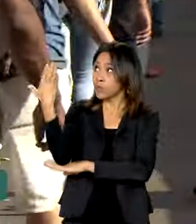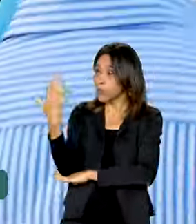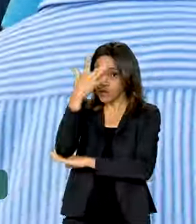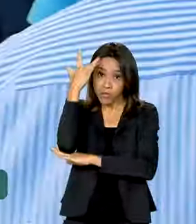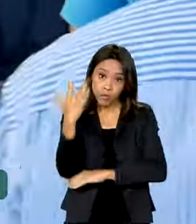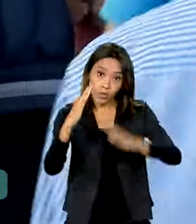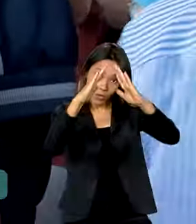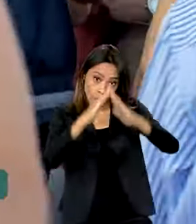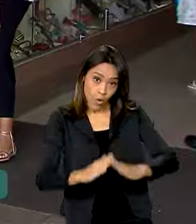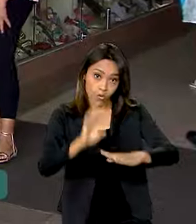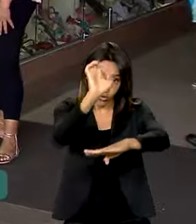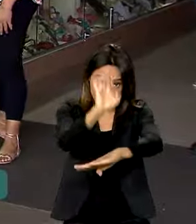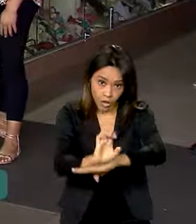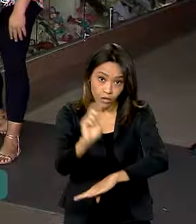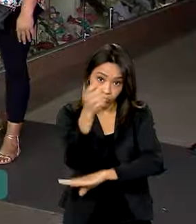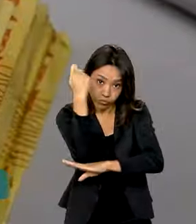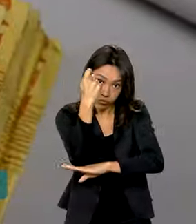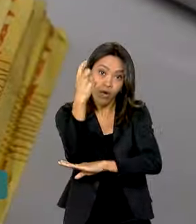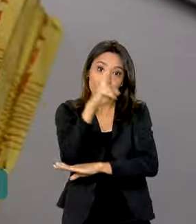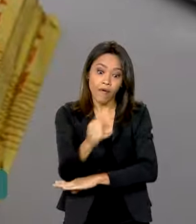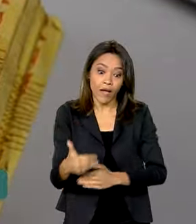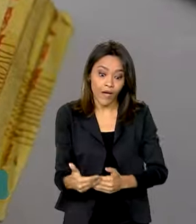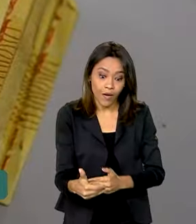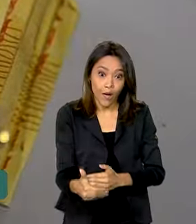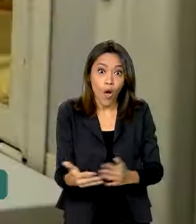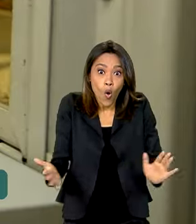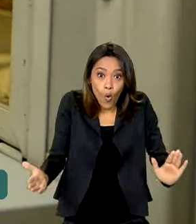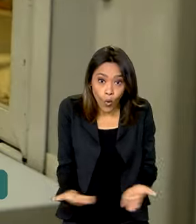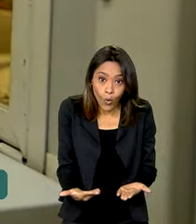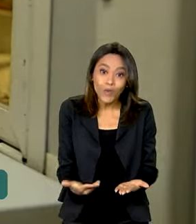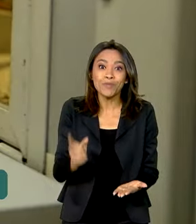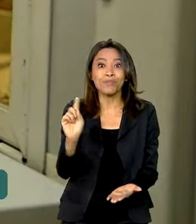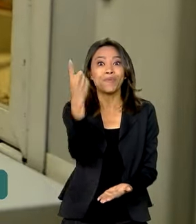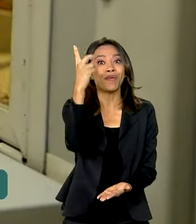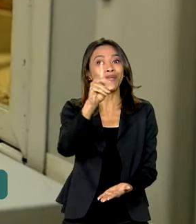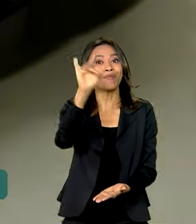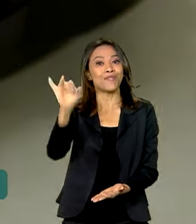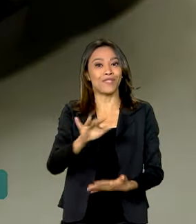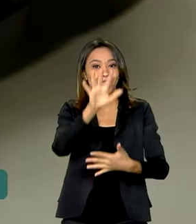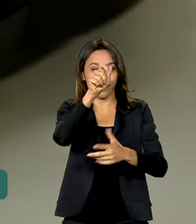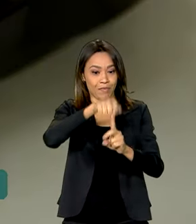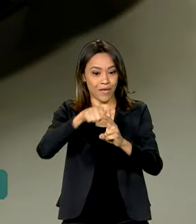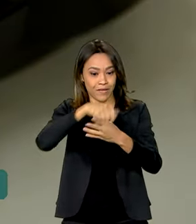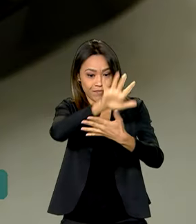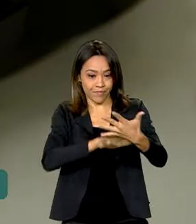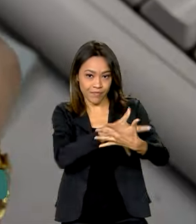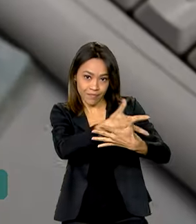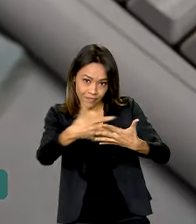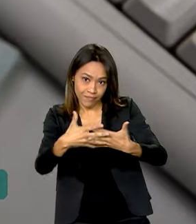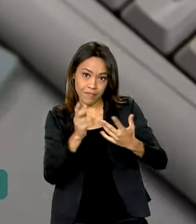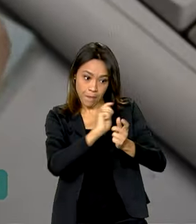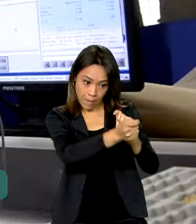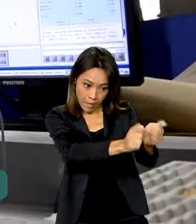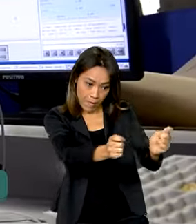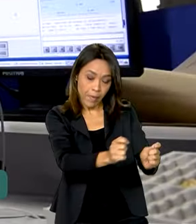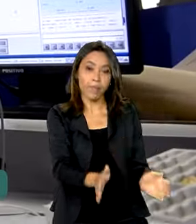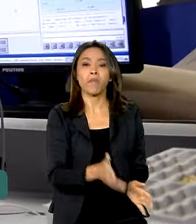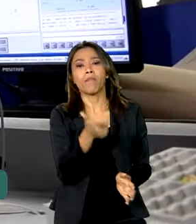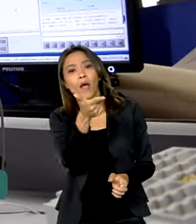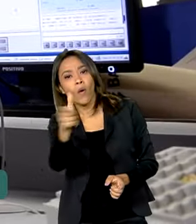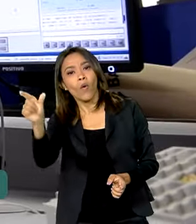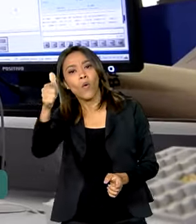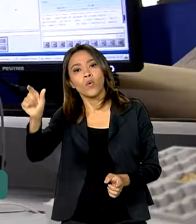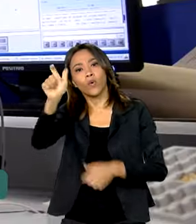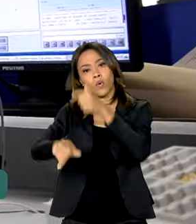gaúchos vão ser todos realizados no dia de hoje, no primeiro dia do calendário. Já para os outros segurados, os depósitos